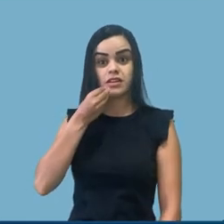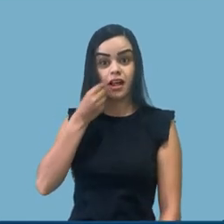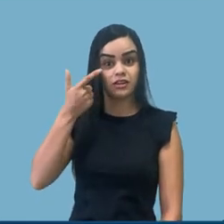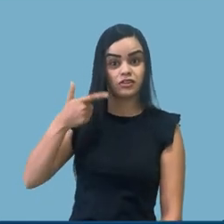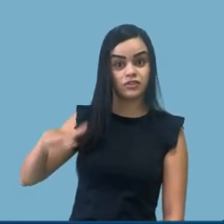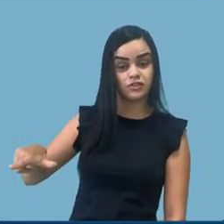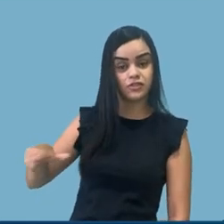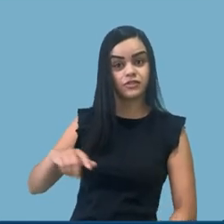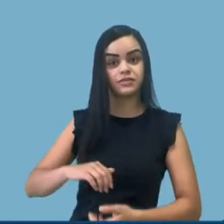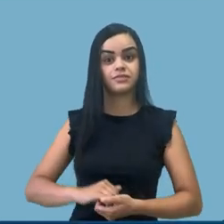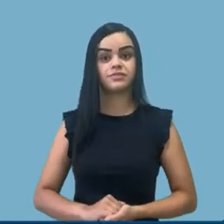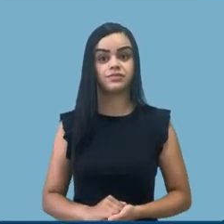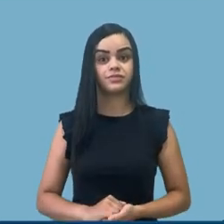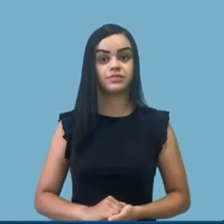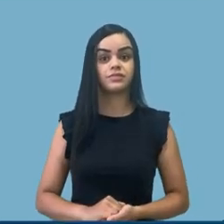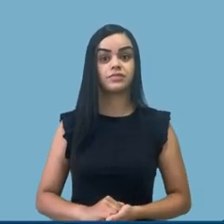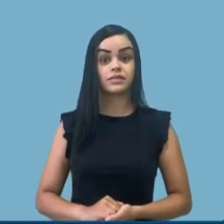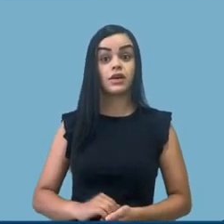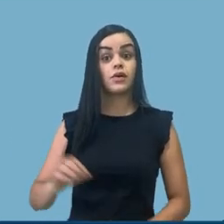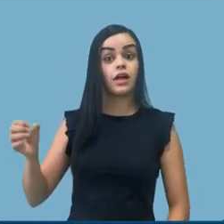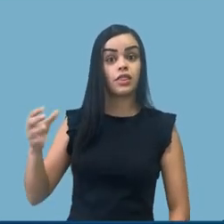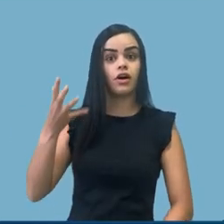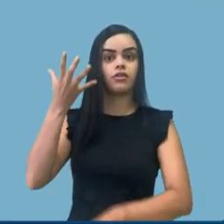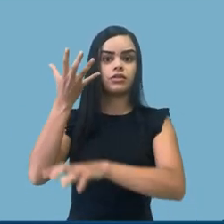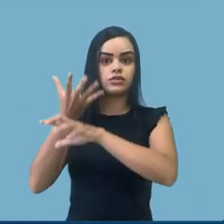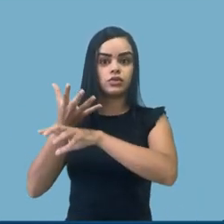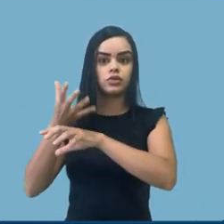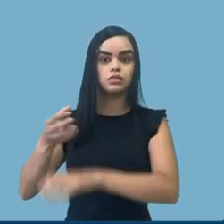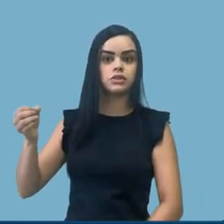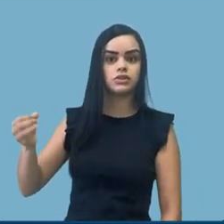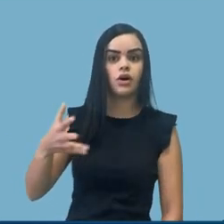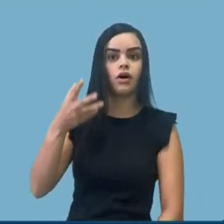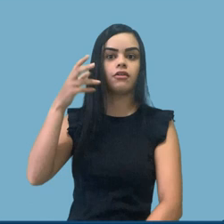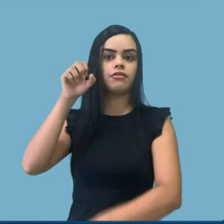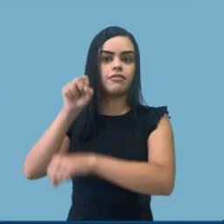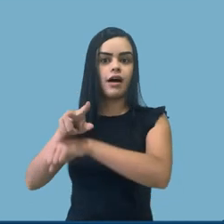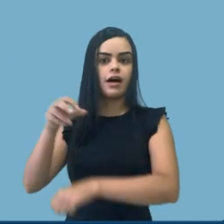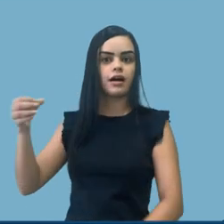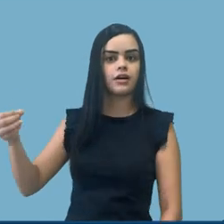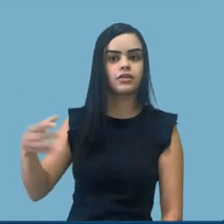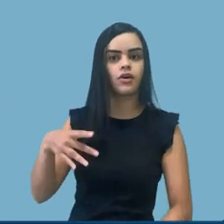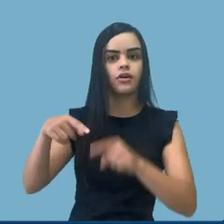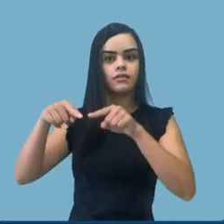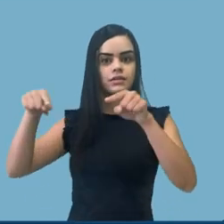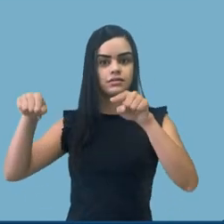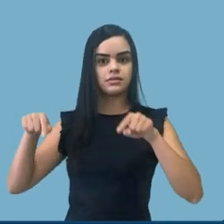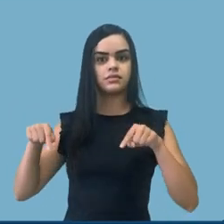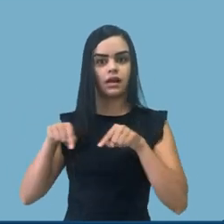se fala em reproduzir turmas, matrículas e vagas. Turmas, matrículas e vagas.